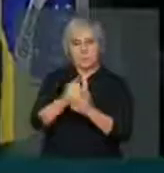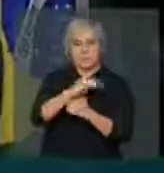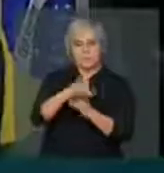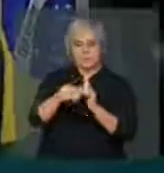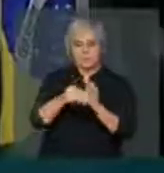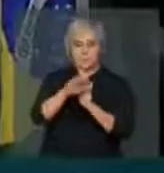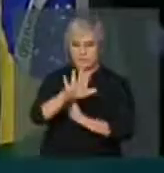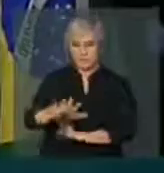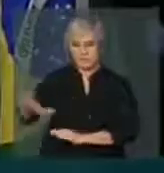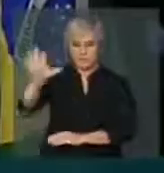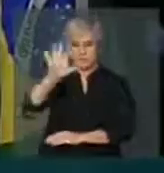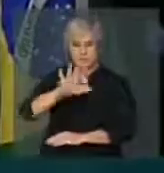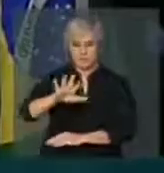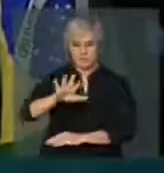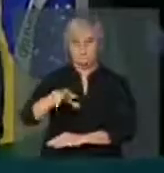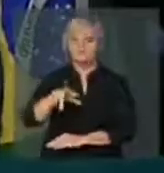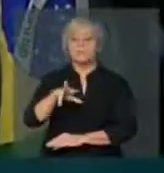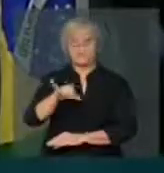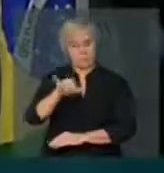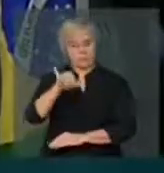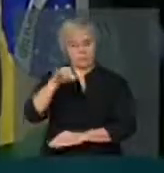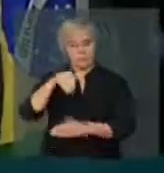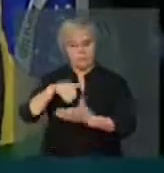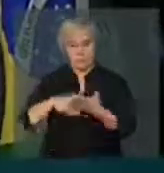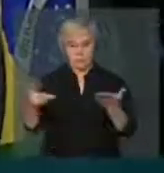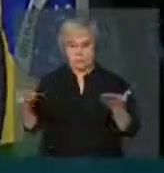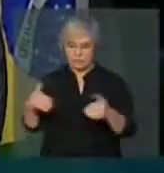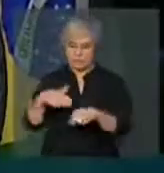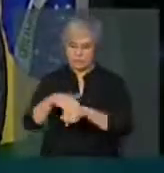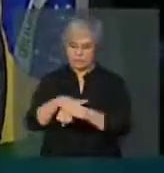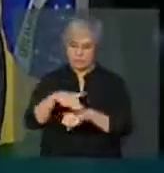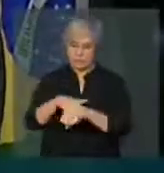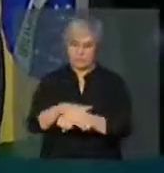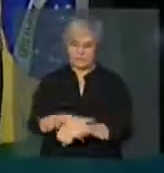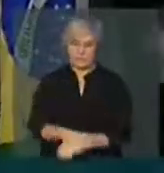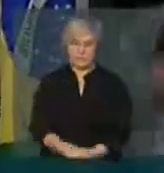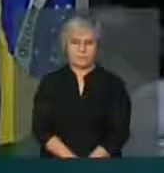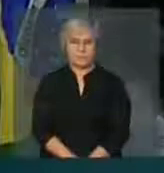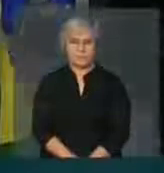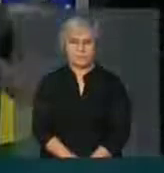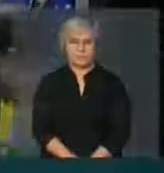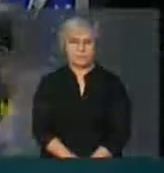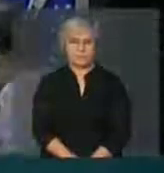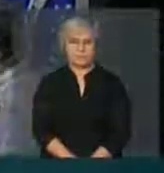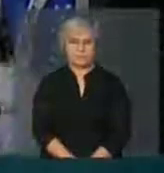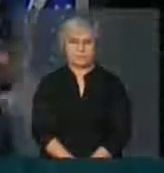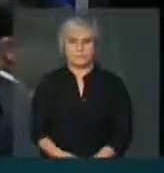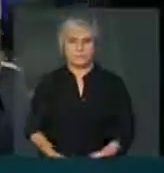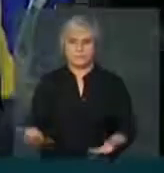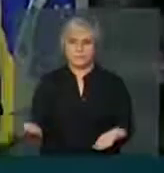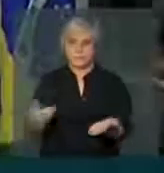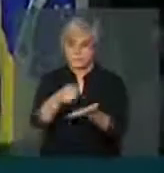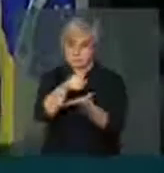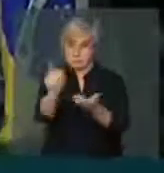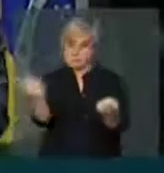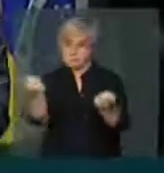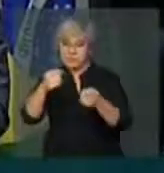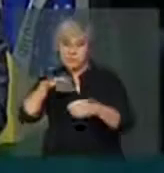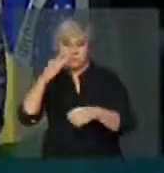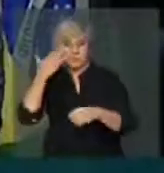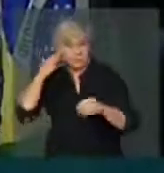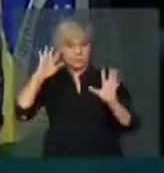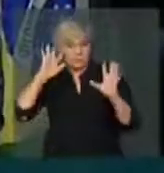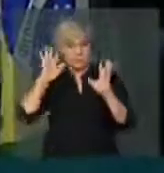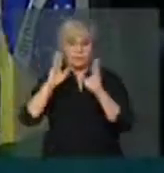que iremos votar nessa noite de hoje. E para que os senhores entendam o que estamos